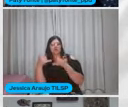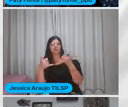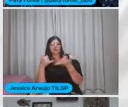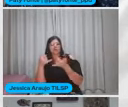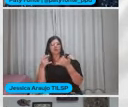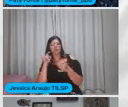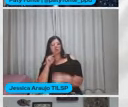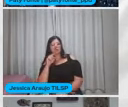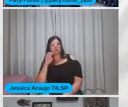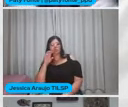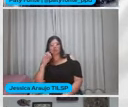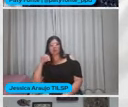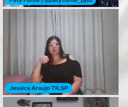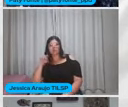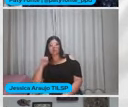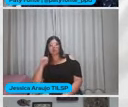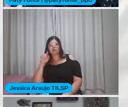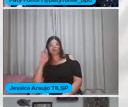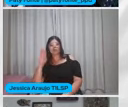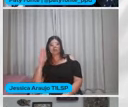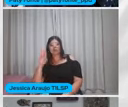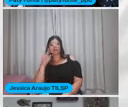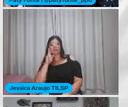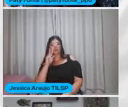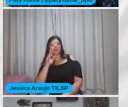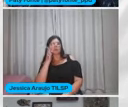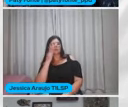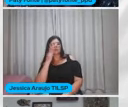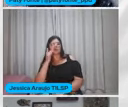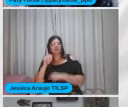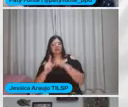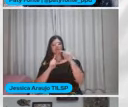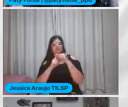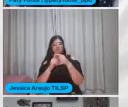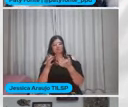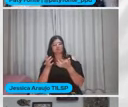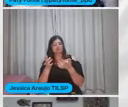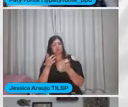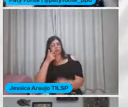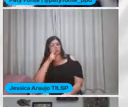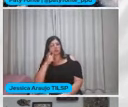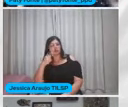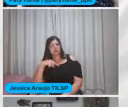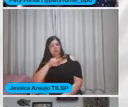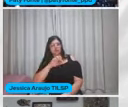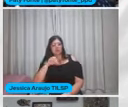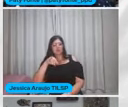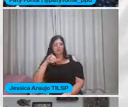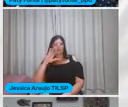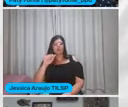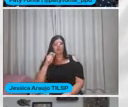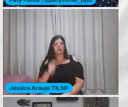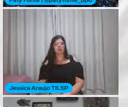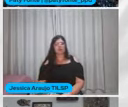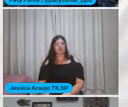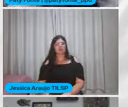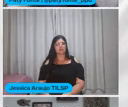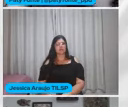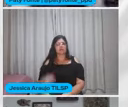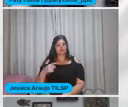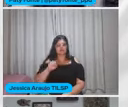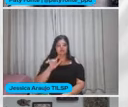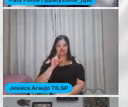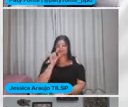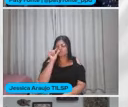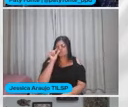.com.br E vocês vão ver Saber um pouco mais Quem sabe eu consigo levar A Mônica Waldhelm Alguma coisa Dela pelo